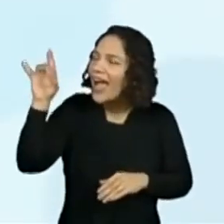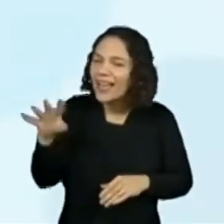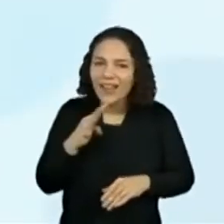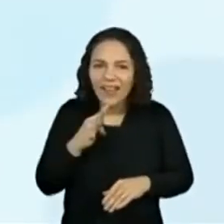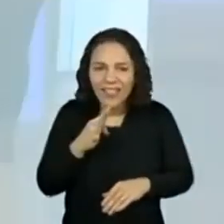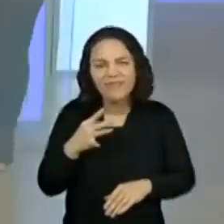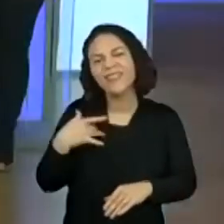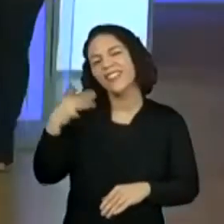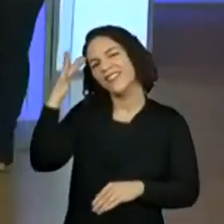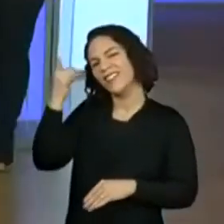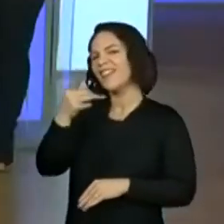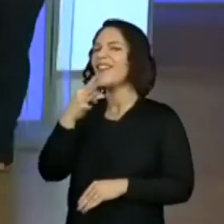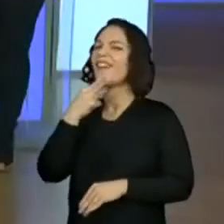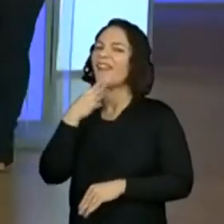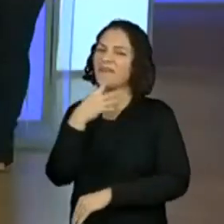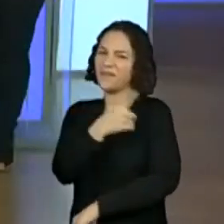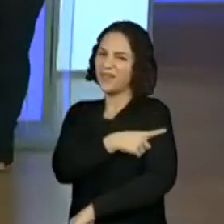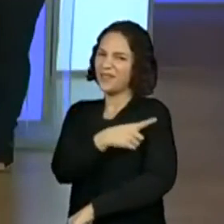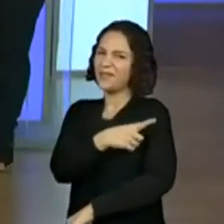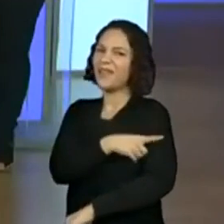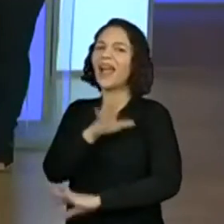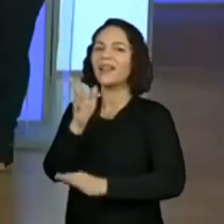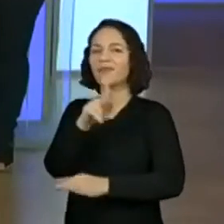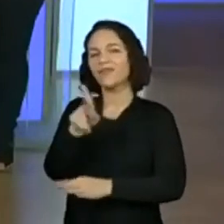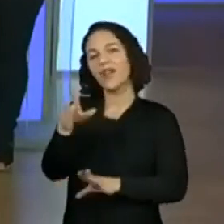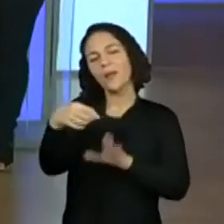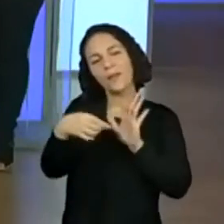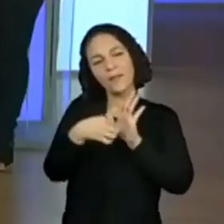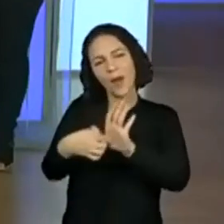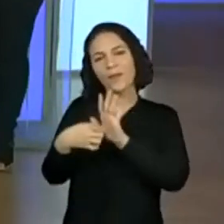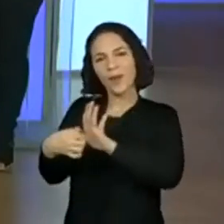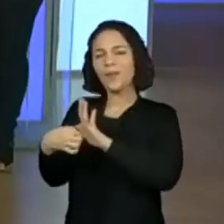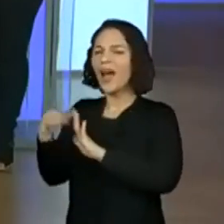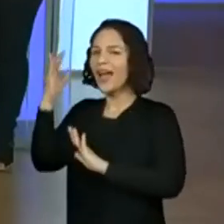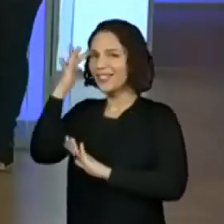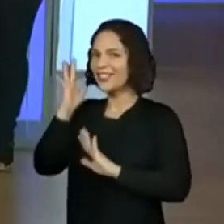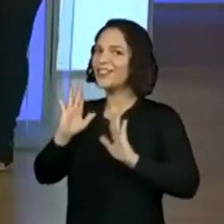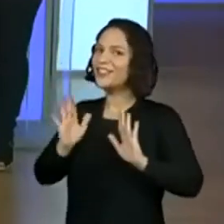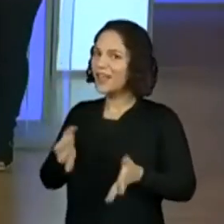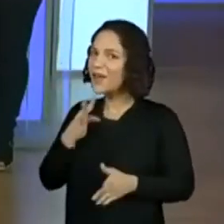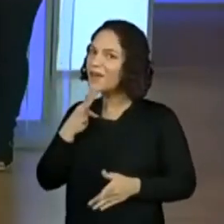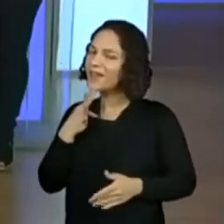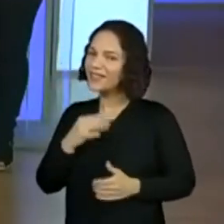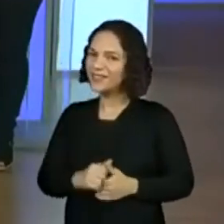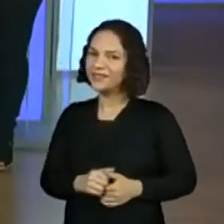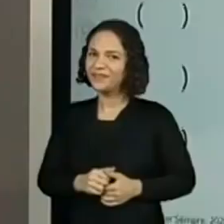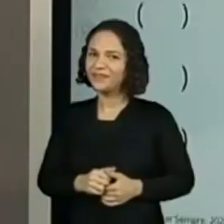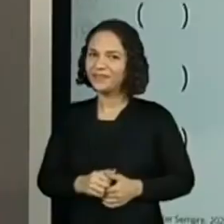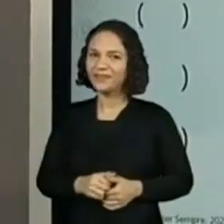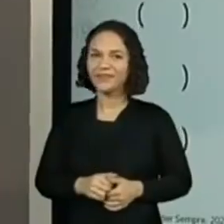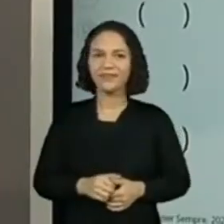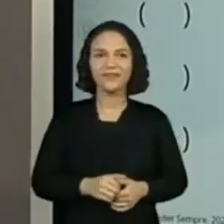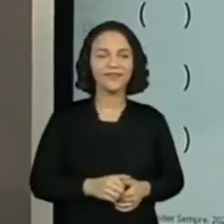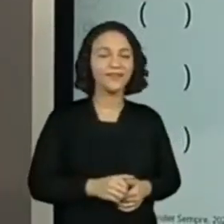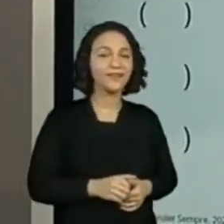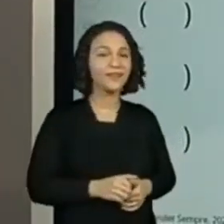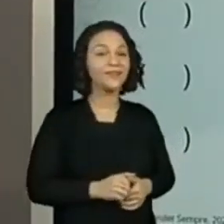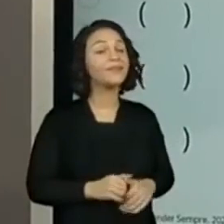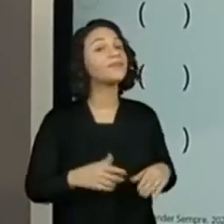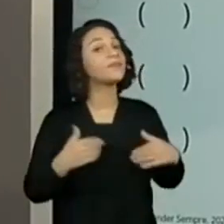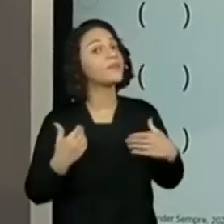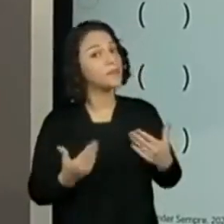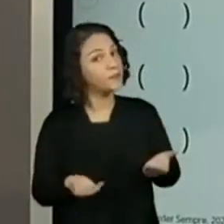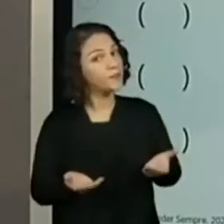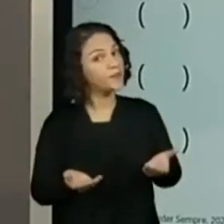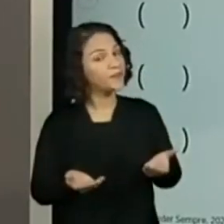Acredito que sim. Em primeiro ano, os professores já devem ter apresentado esses contos, essas histórias para eles. Perfeito. Eu quero